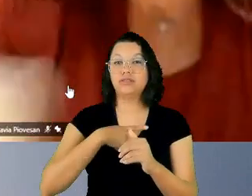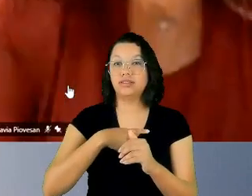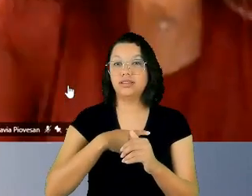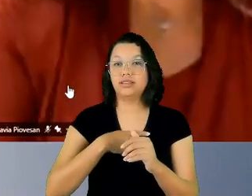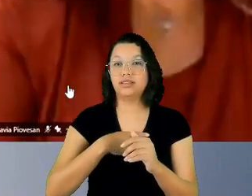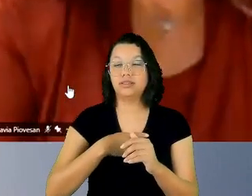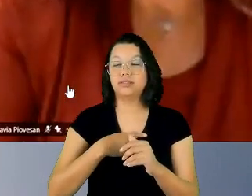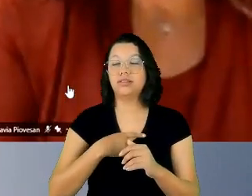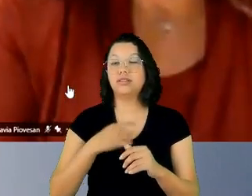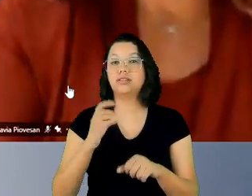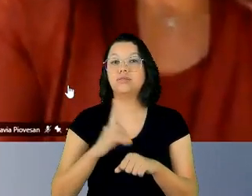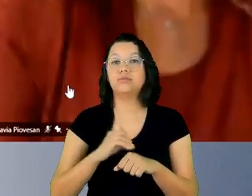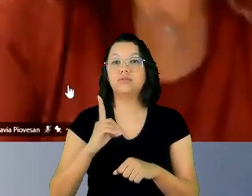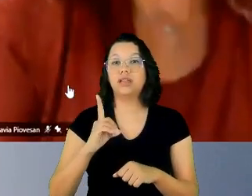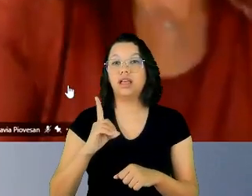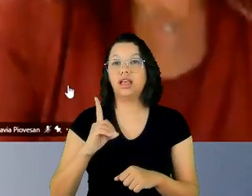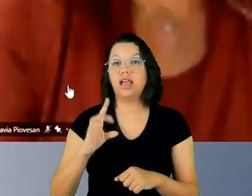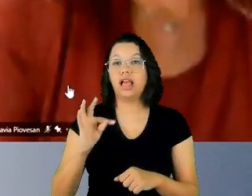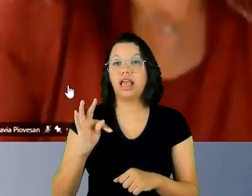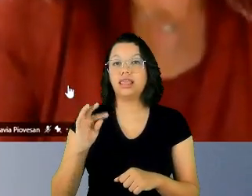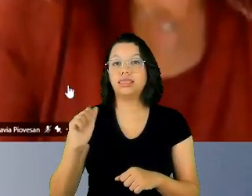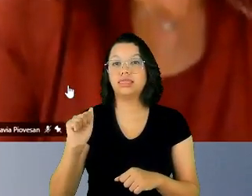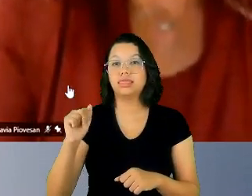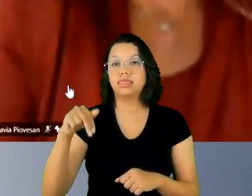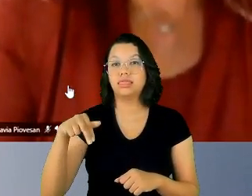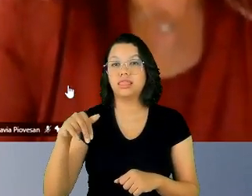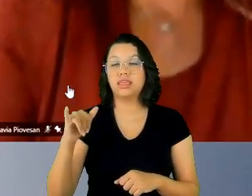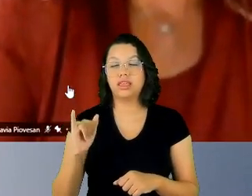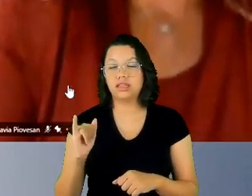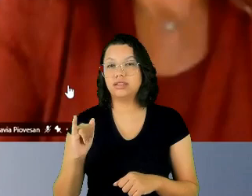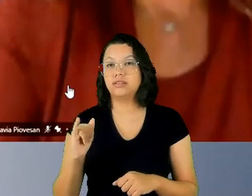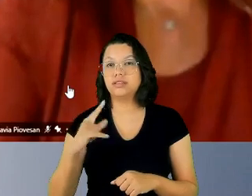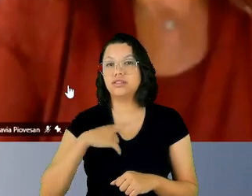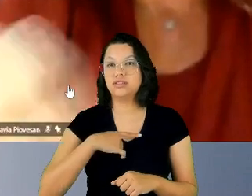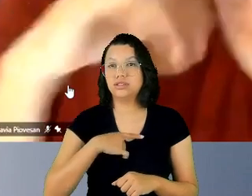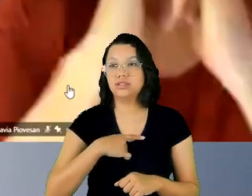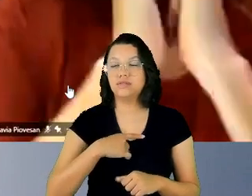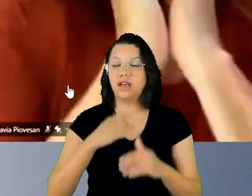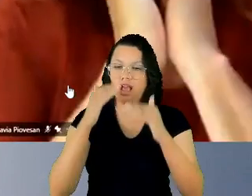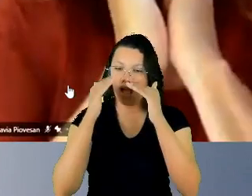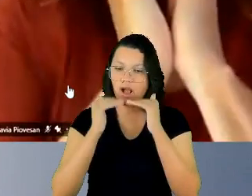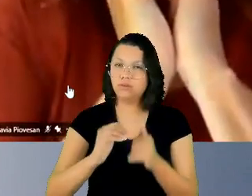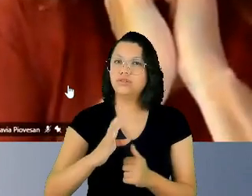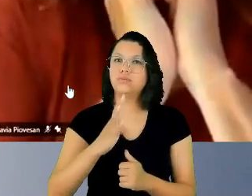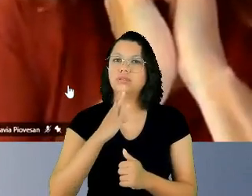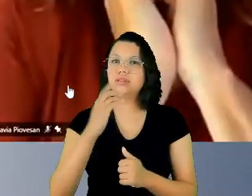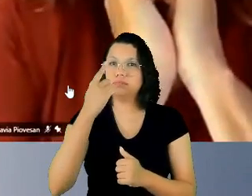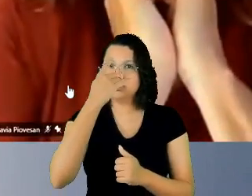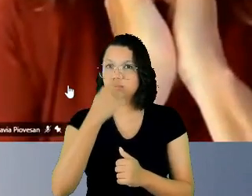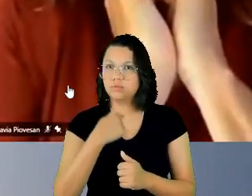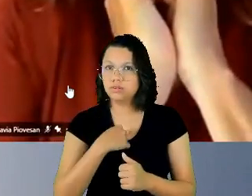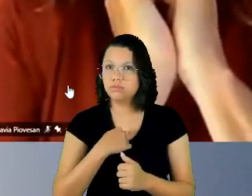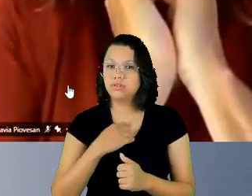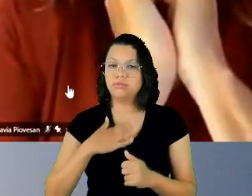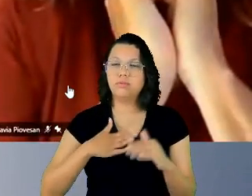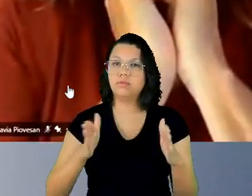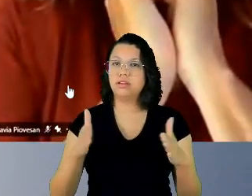conhecer pessoalmente no meu gabinete em Brasília, isso tem pouco mais de quatro anos,